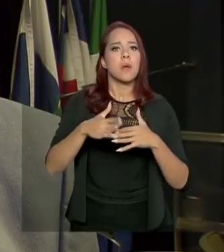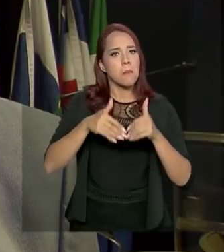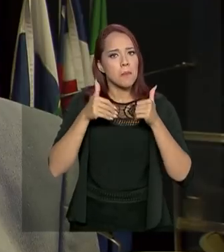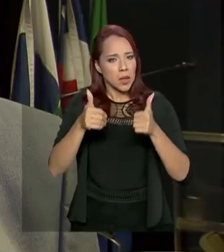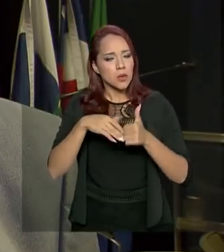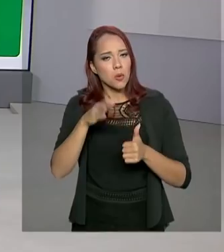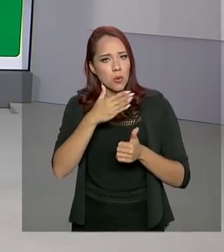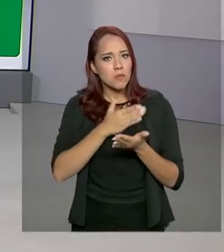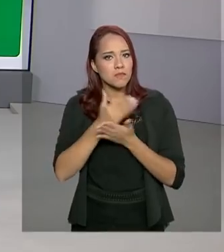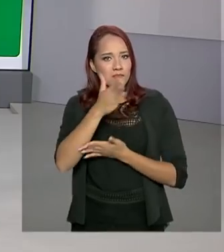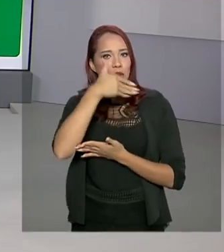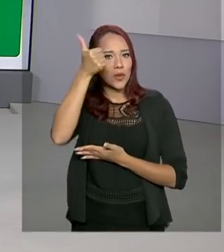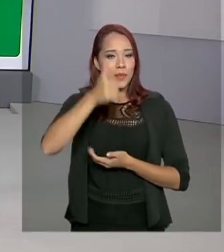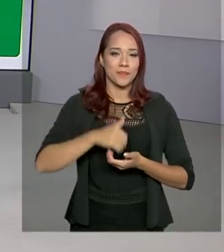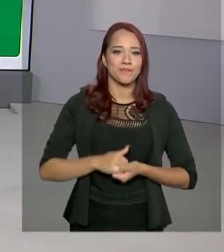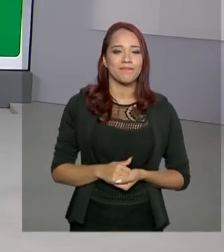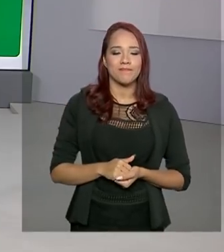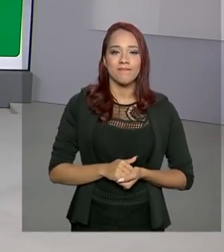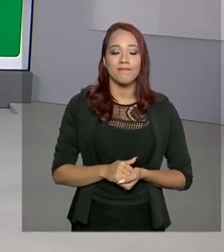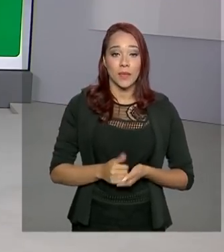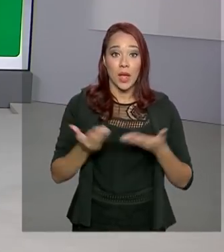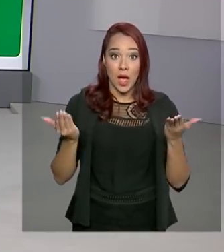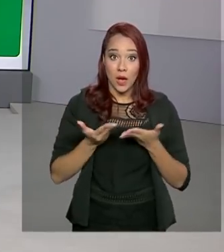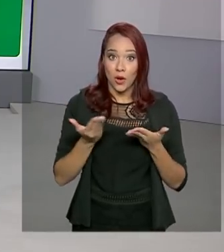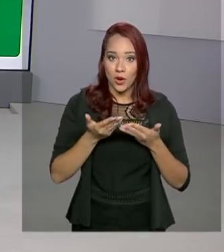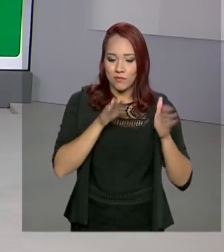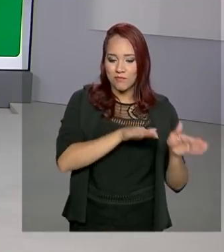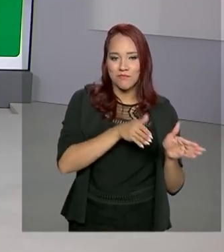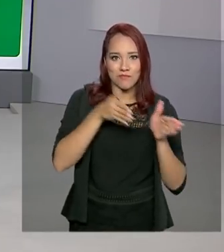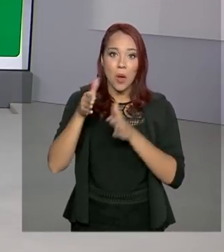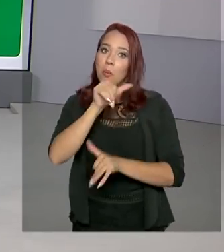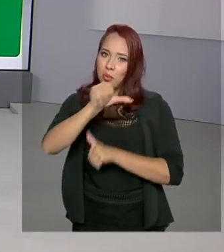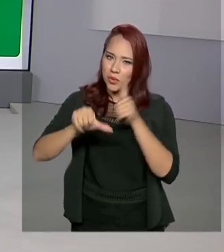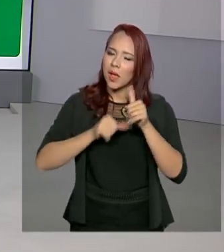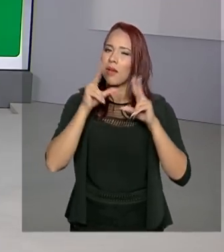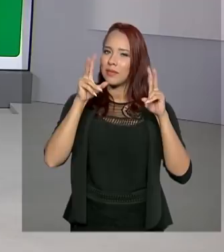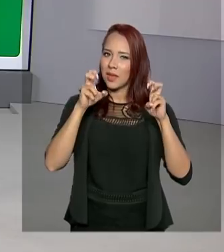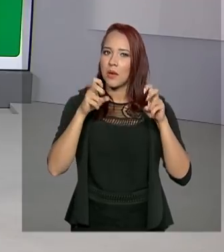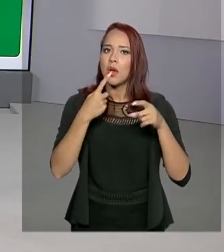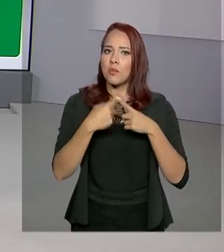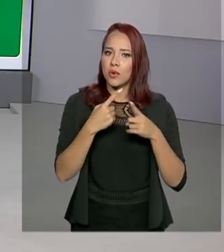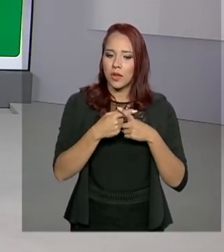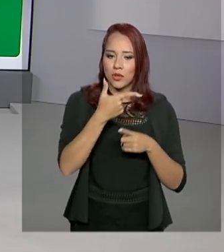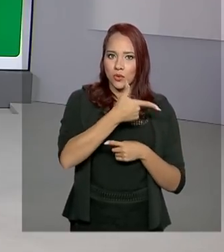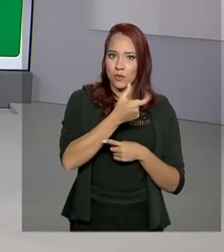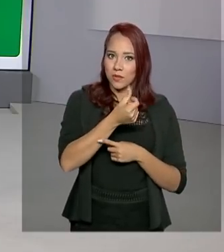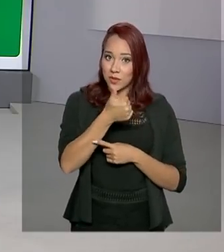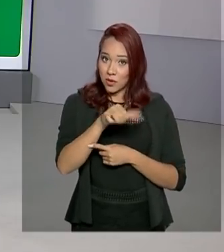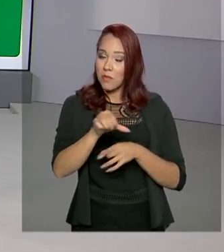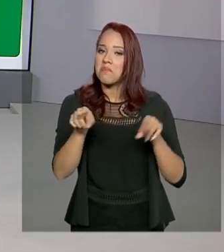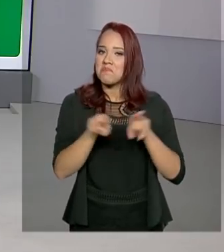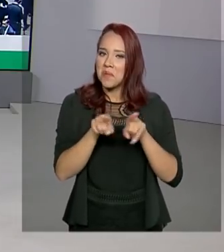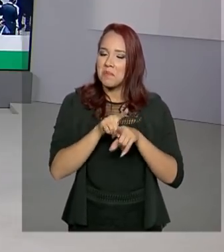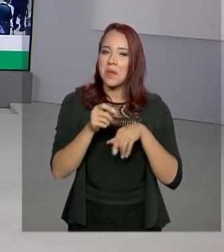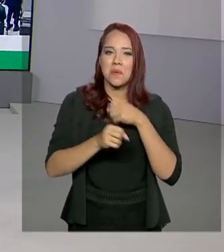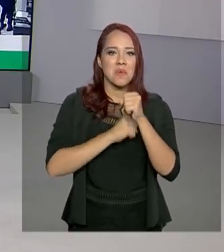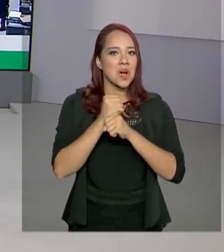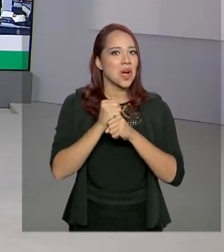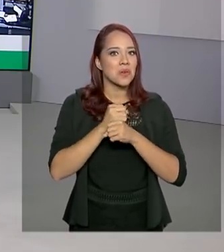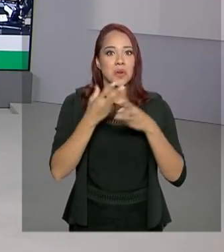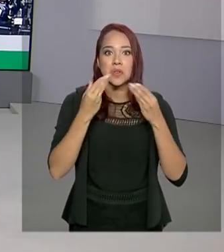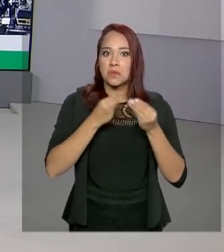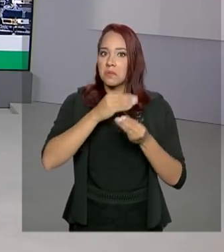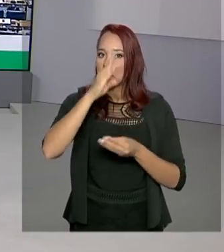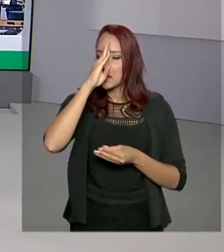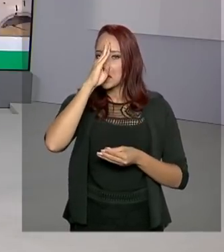começando a melhorar. Agora nós vamos mudar um pouco de assunto, Renata, porque 2019 também foi um ano de muitas missões